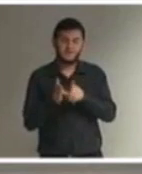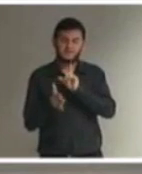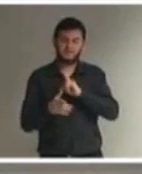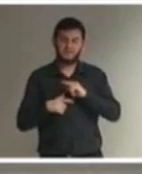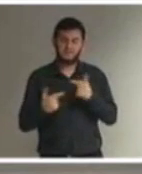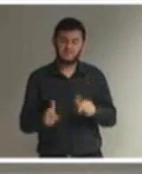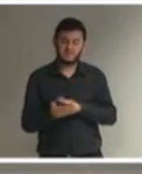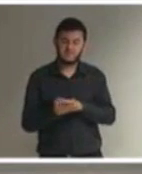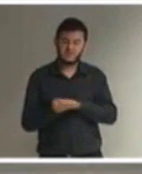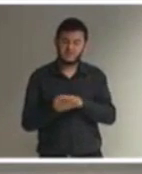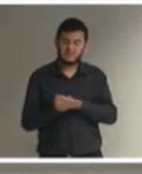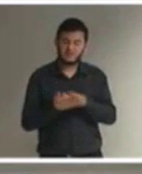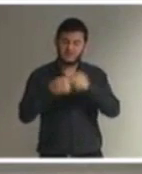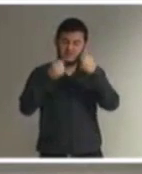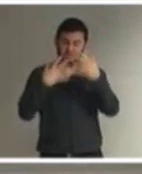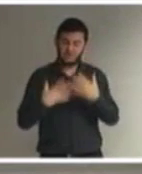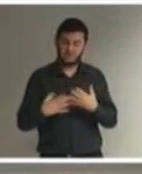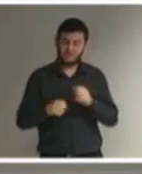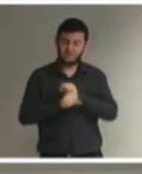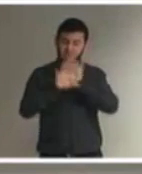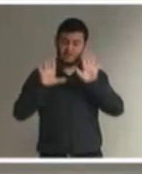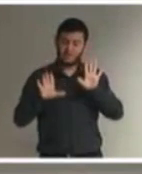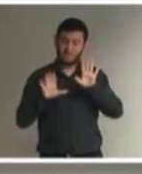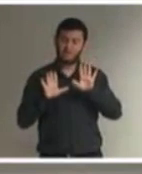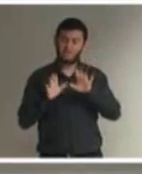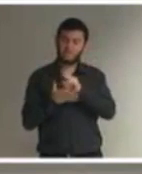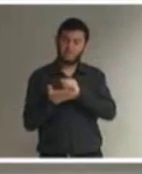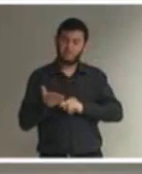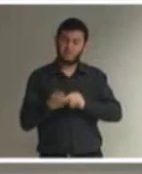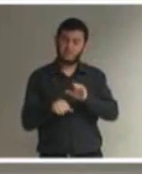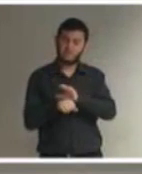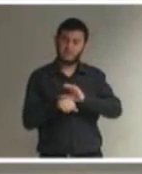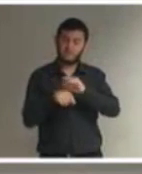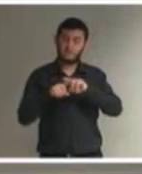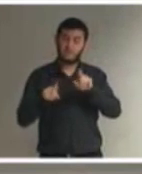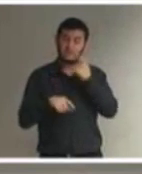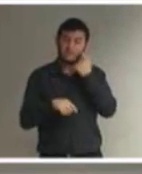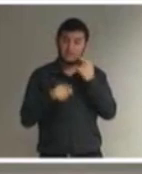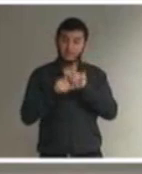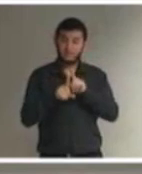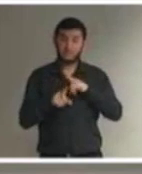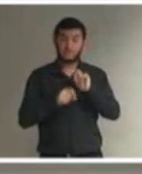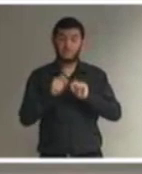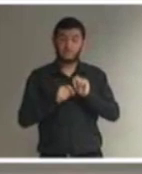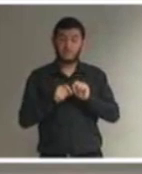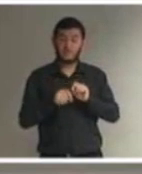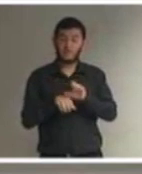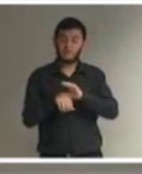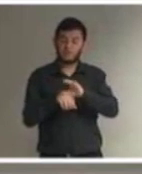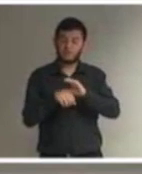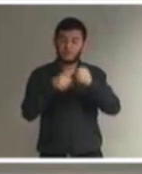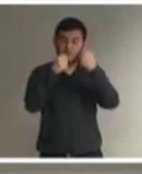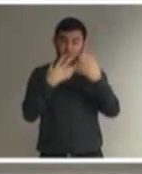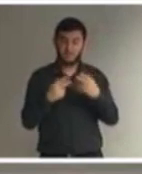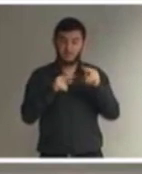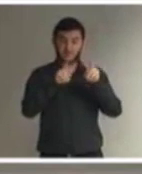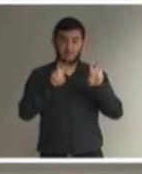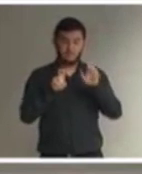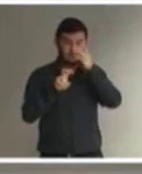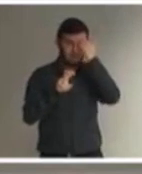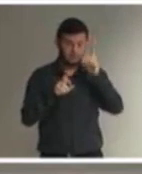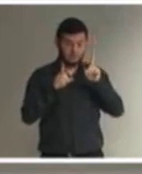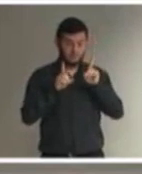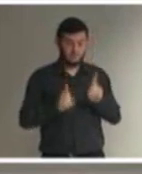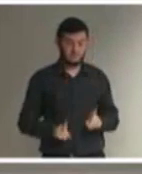brasileira. A única menção às pessoas com deficiência contida na Constituição brasileira em relação à educação